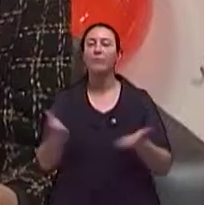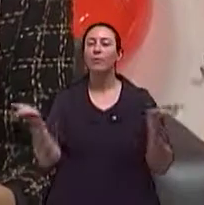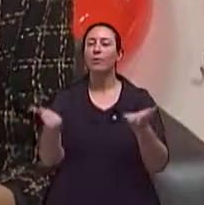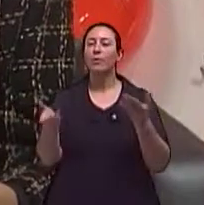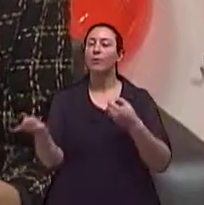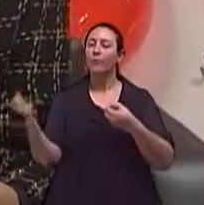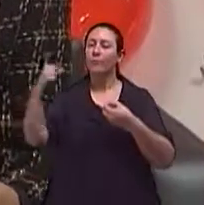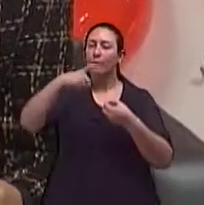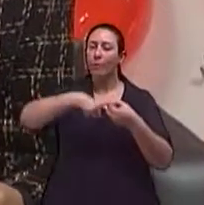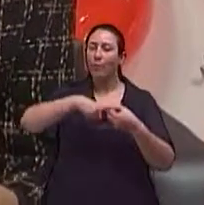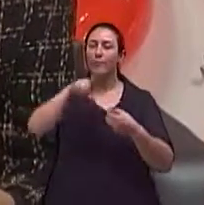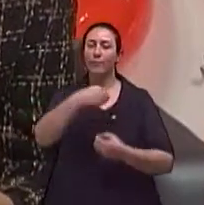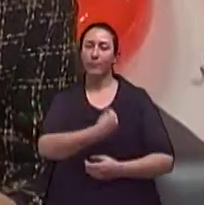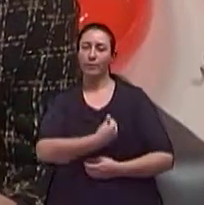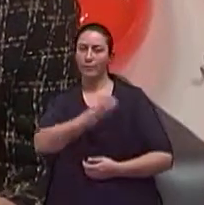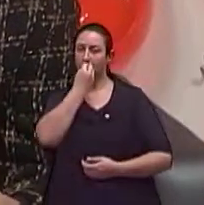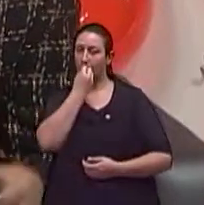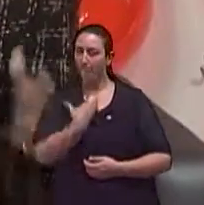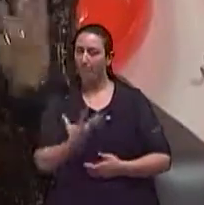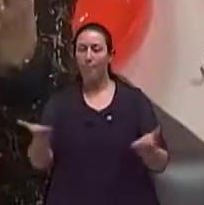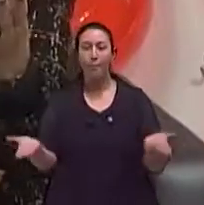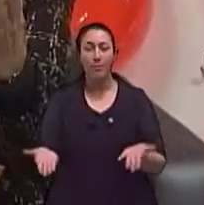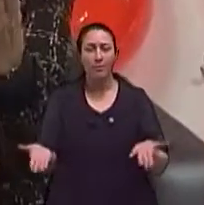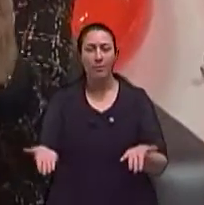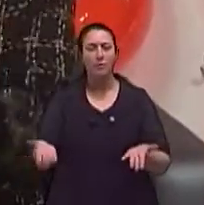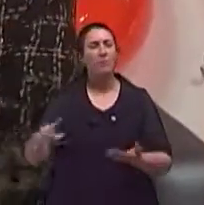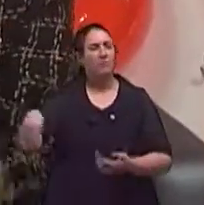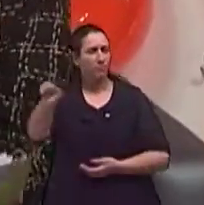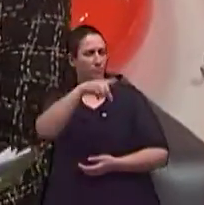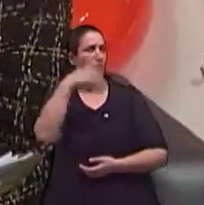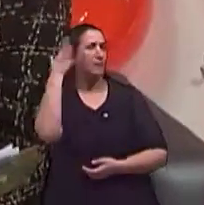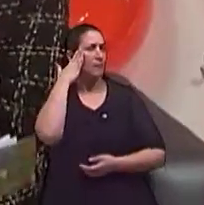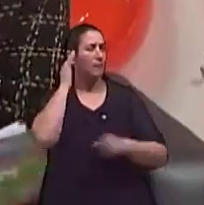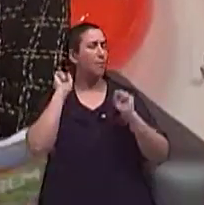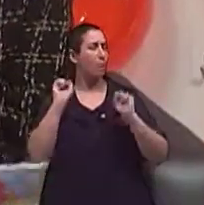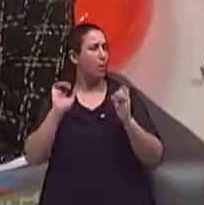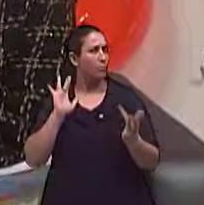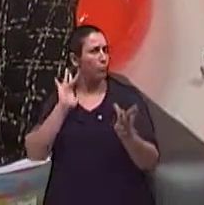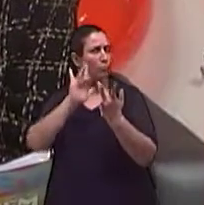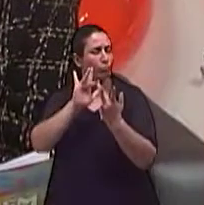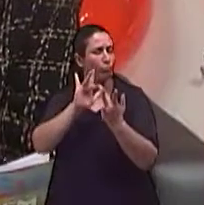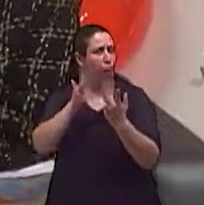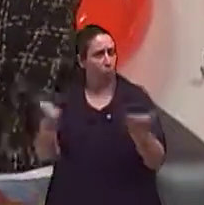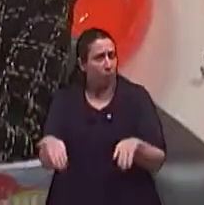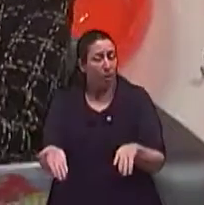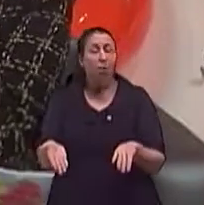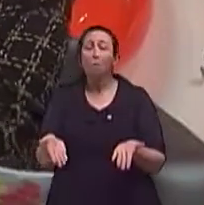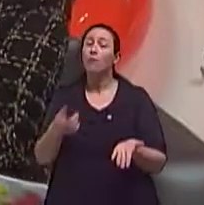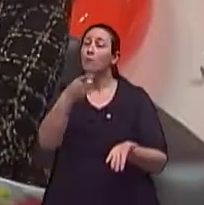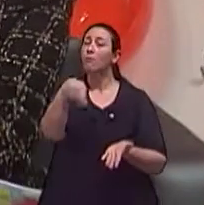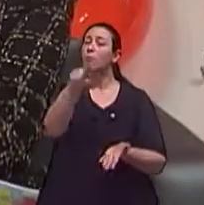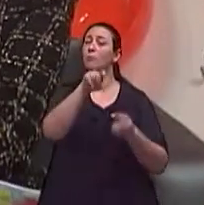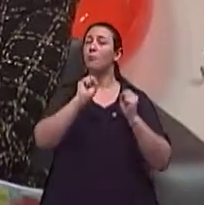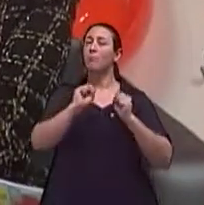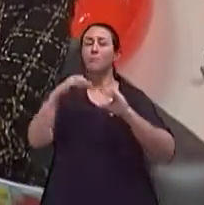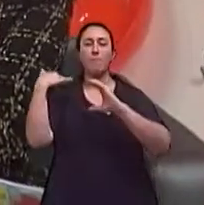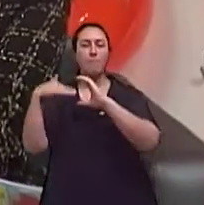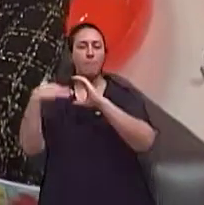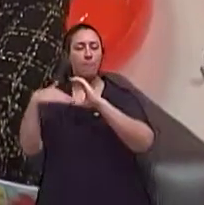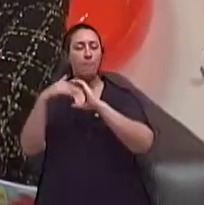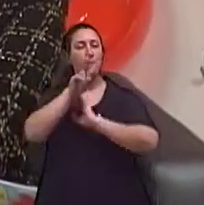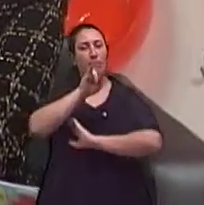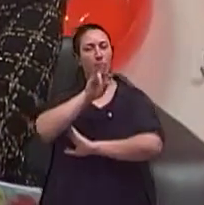Estamos de volta com o Viva Bem de hoje. Você sabe que pode ter uma conexão direta com a gente através do nosso e-mail,